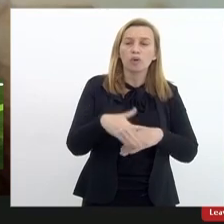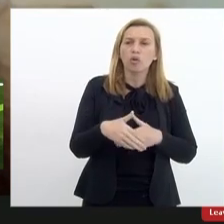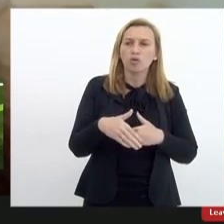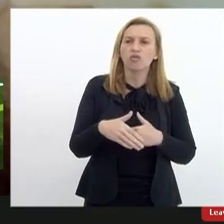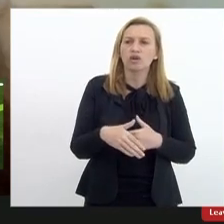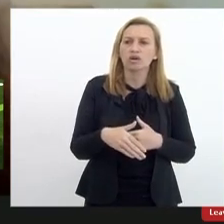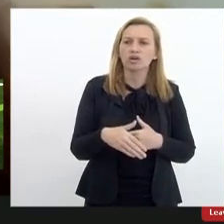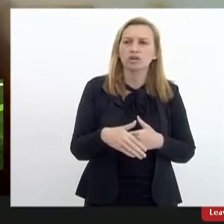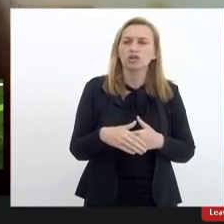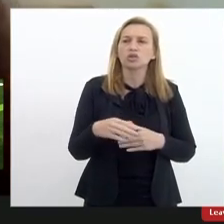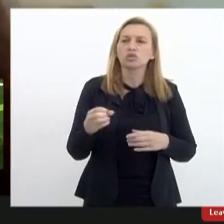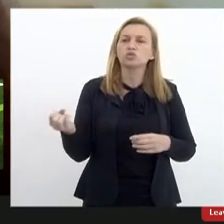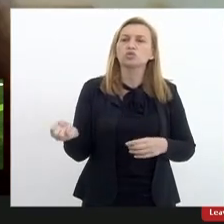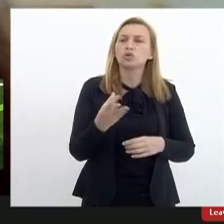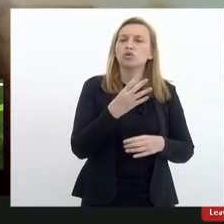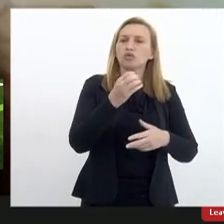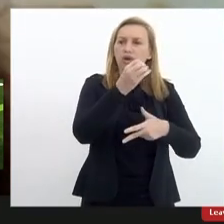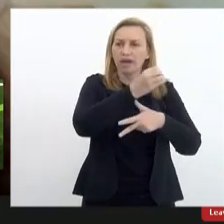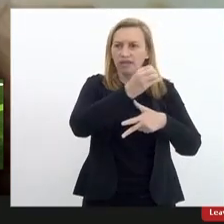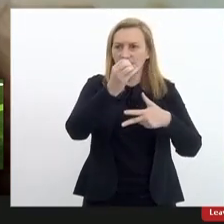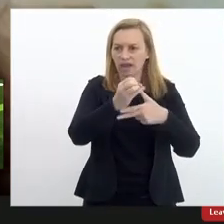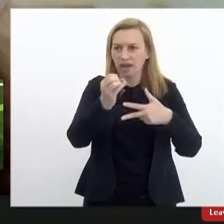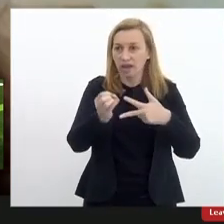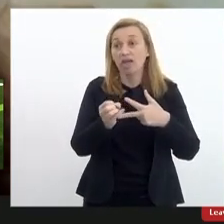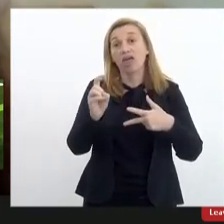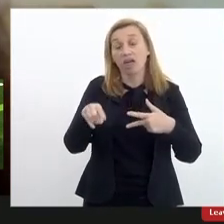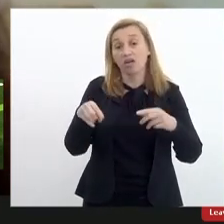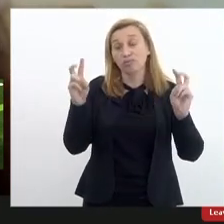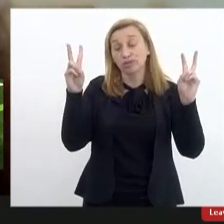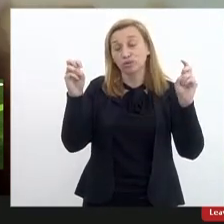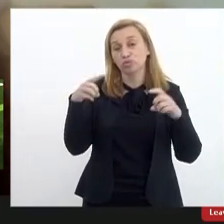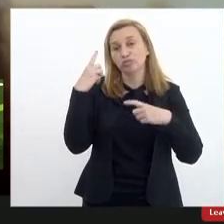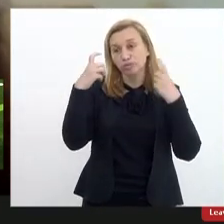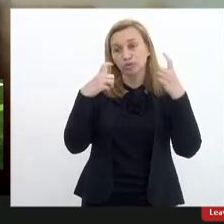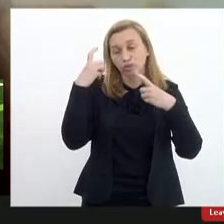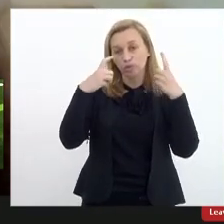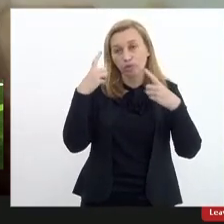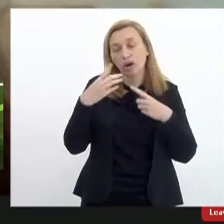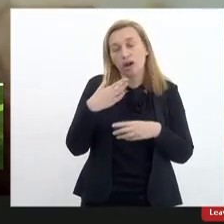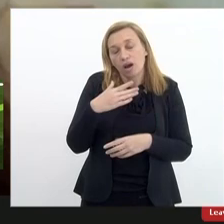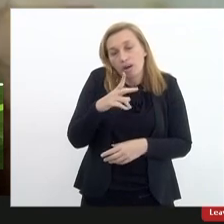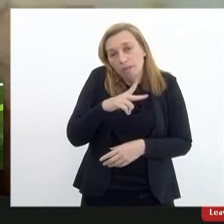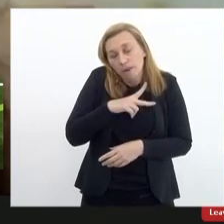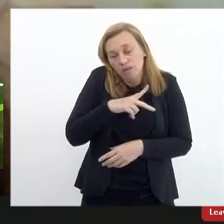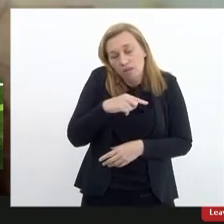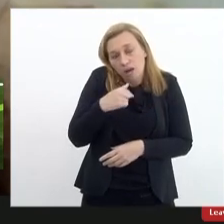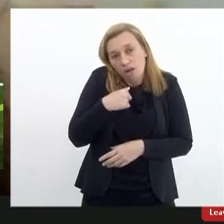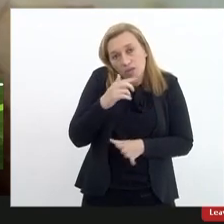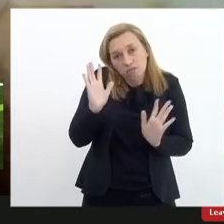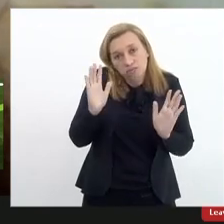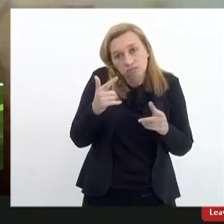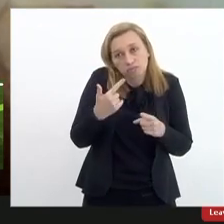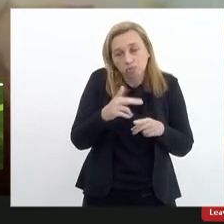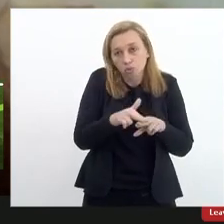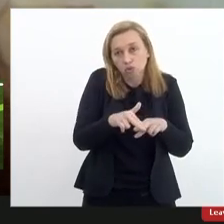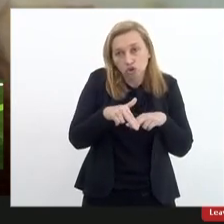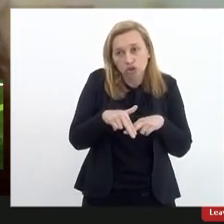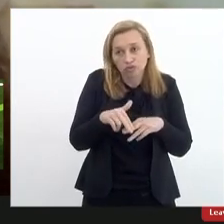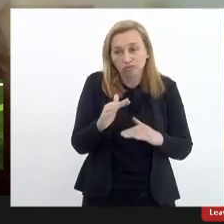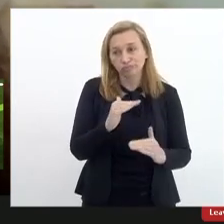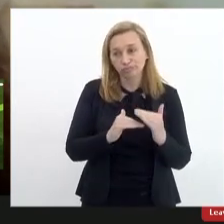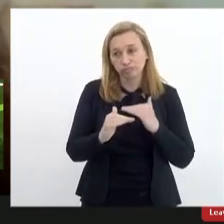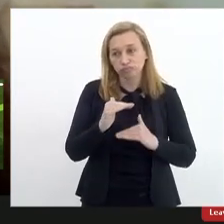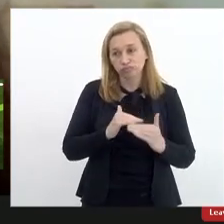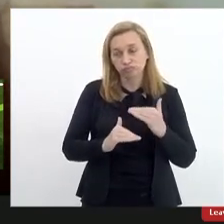novo Enem e isso é um assunto que preocupa a mim em particular por conta desse regresso